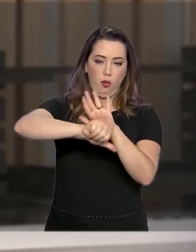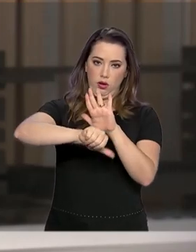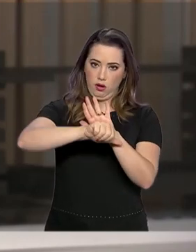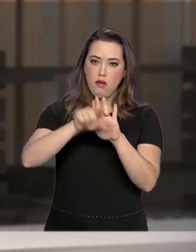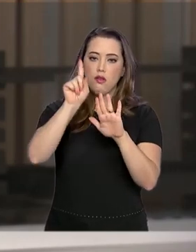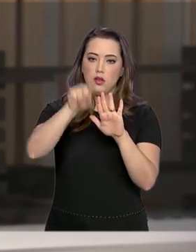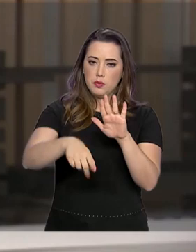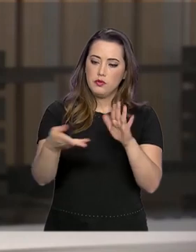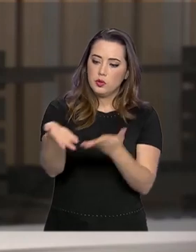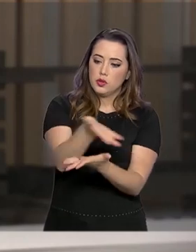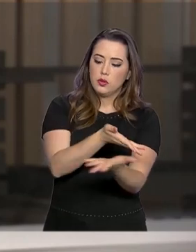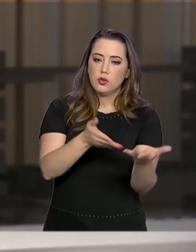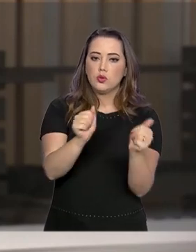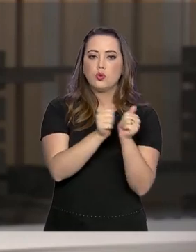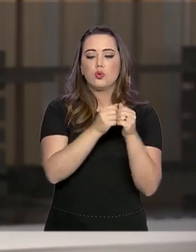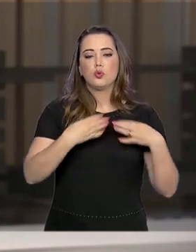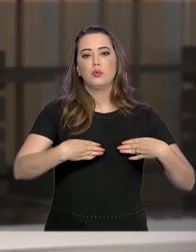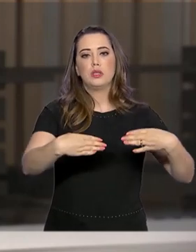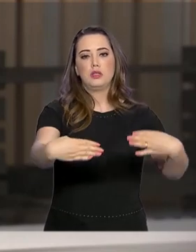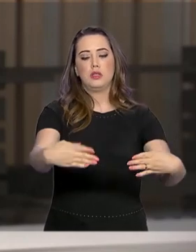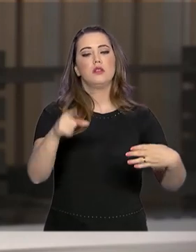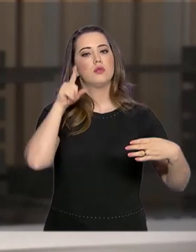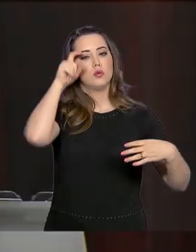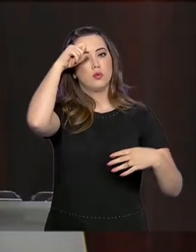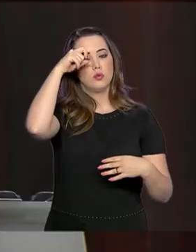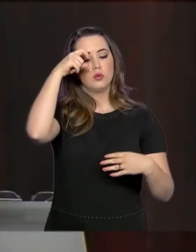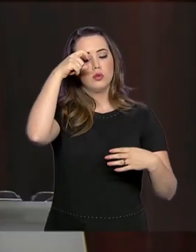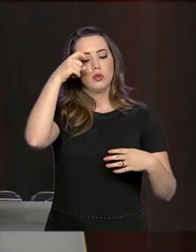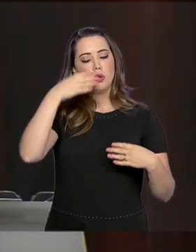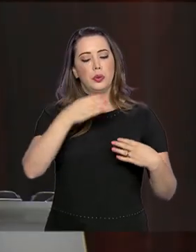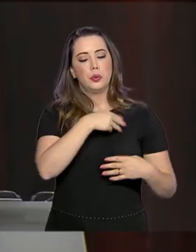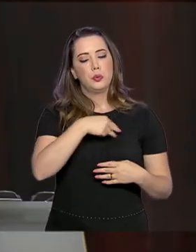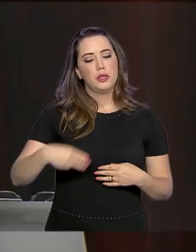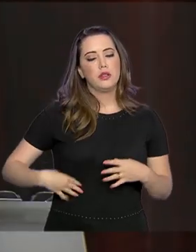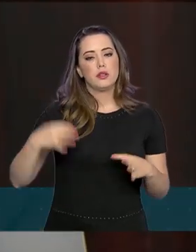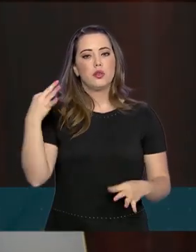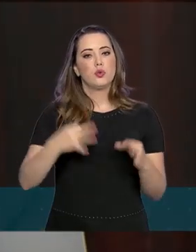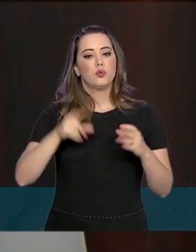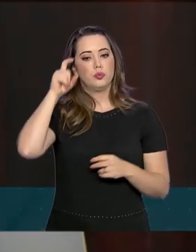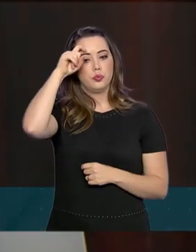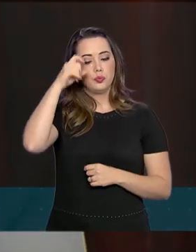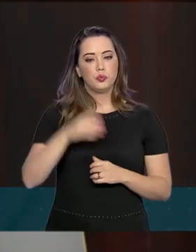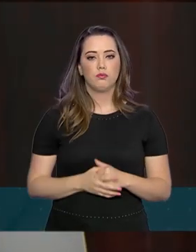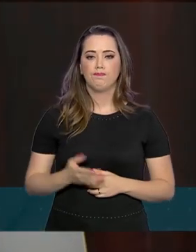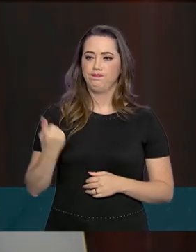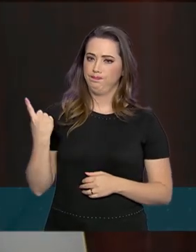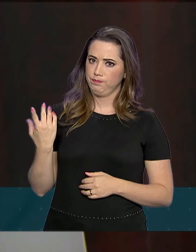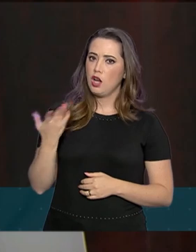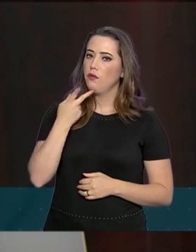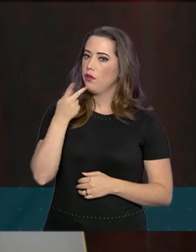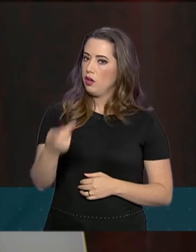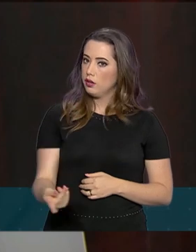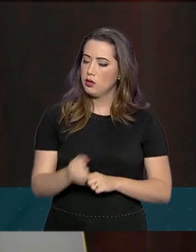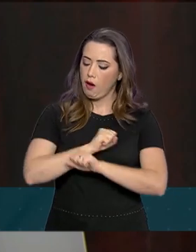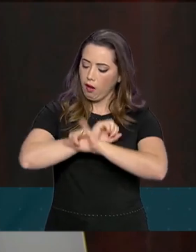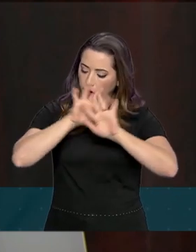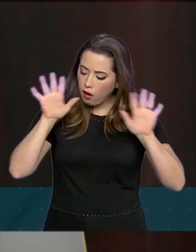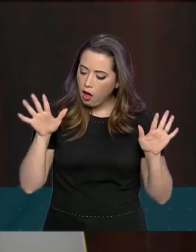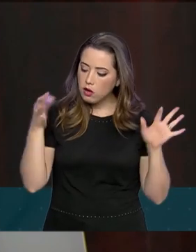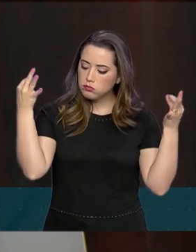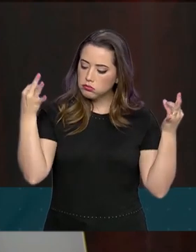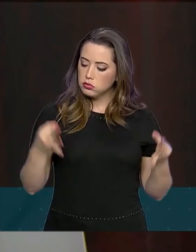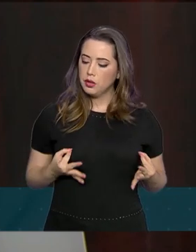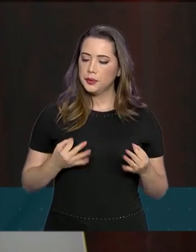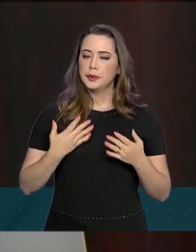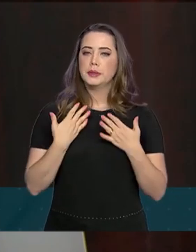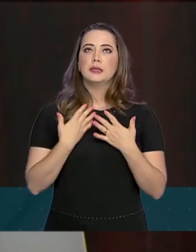negociação do ministro da Justiça, Sérgio Moro. Com clareza, com muita determinação e muita